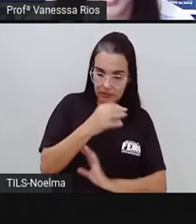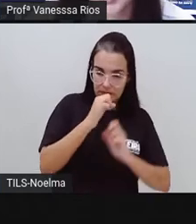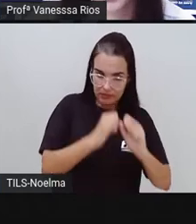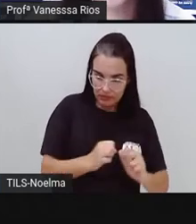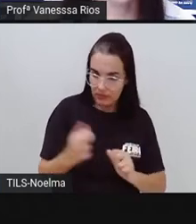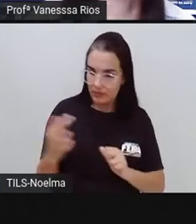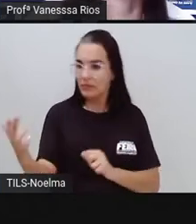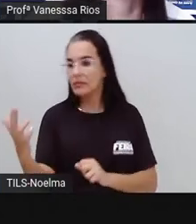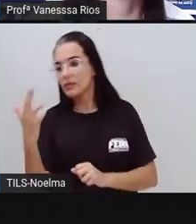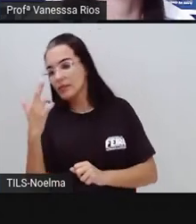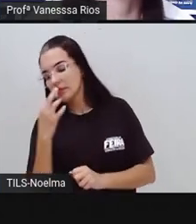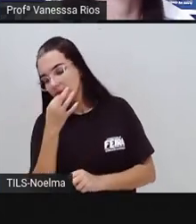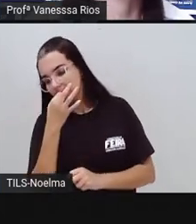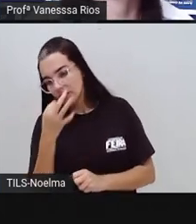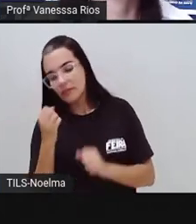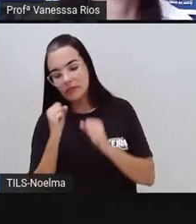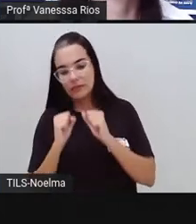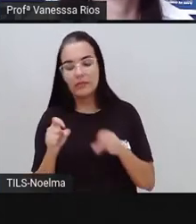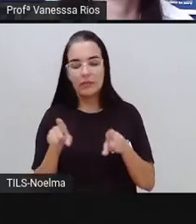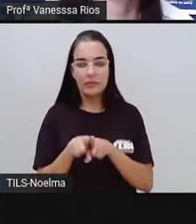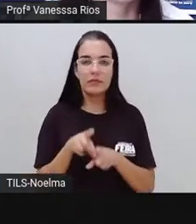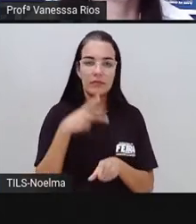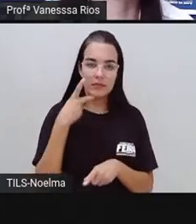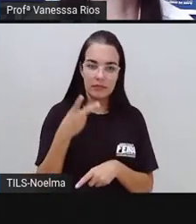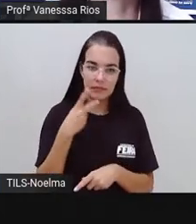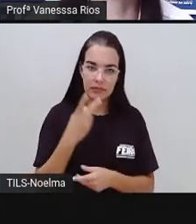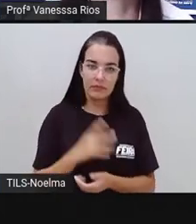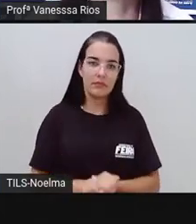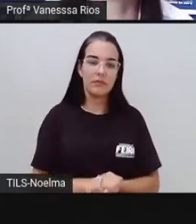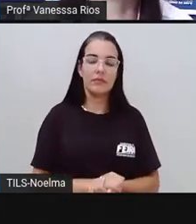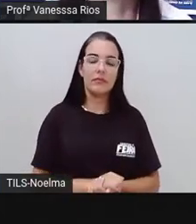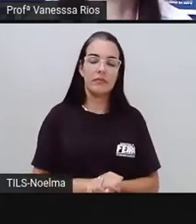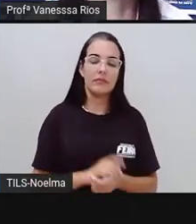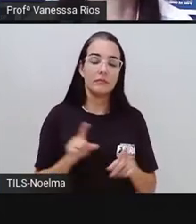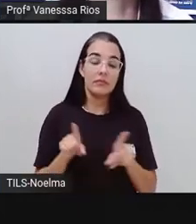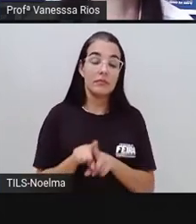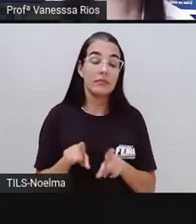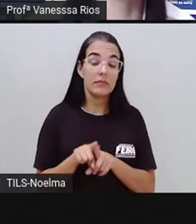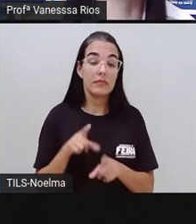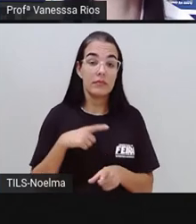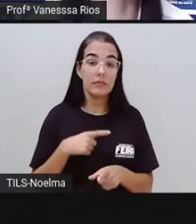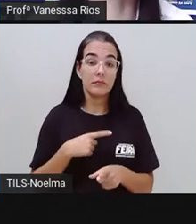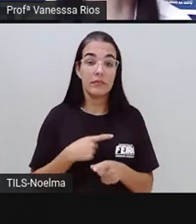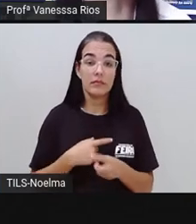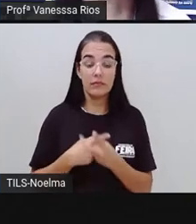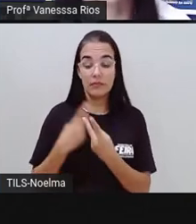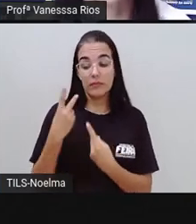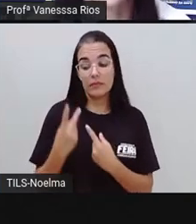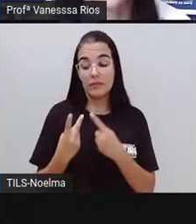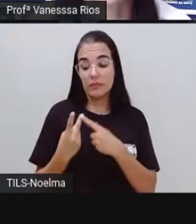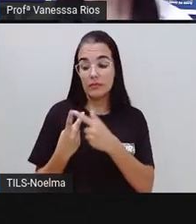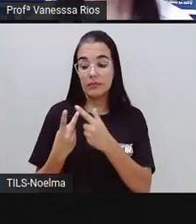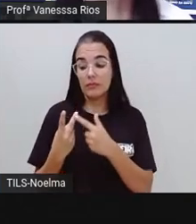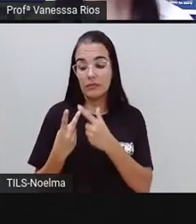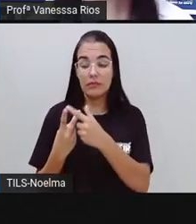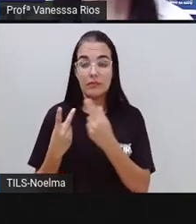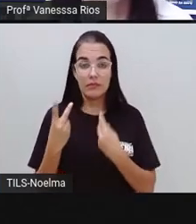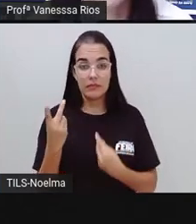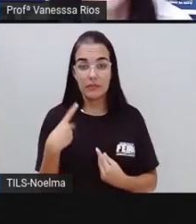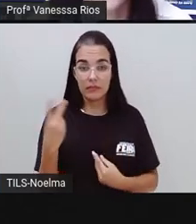respondendo. E aí a gente observa aí a presença, né? Desses personagens, desses